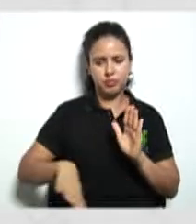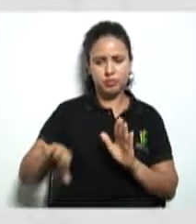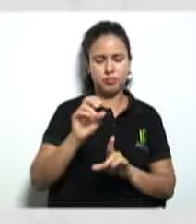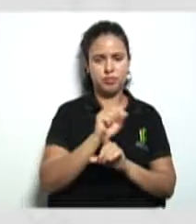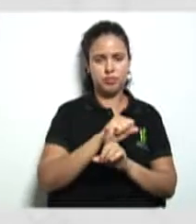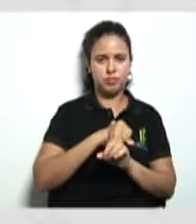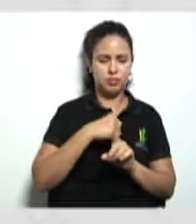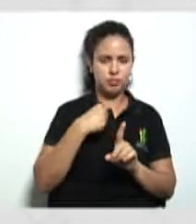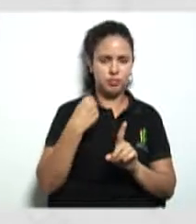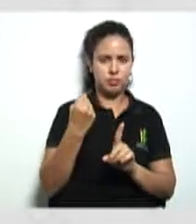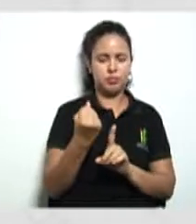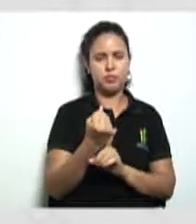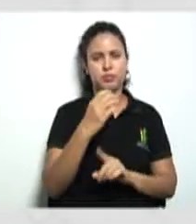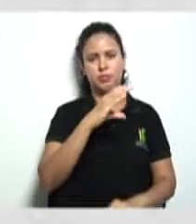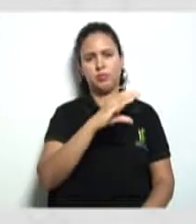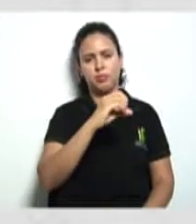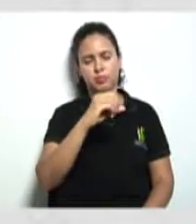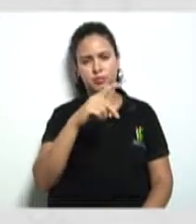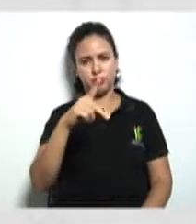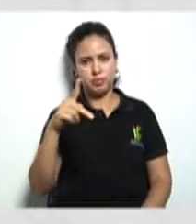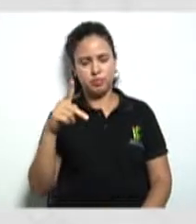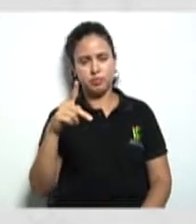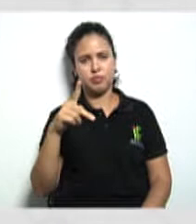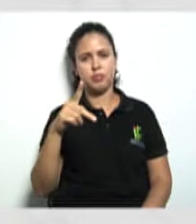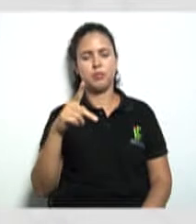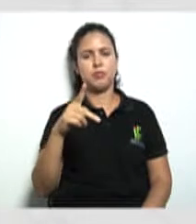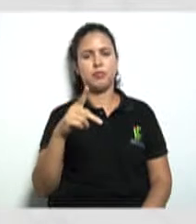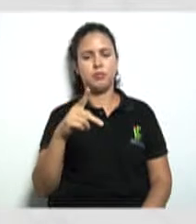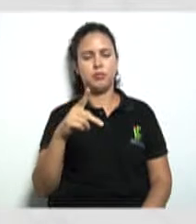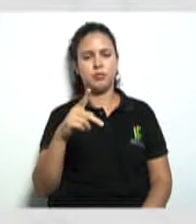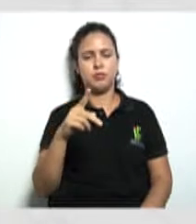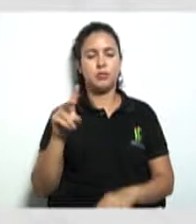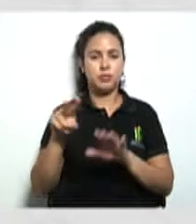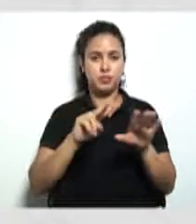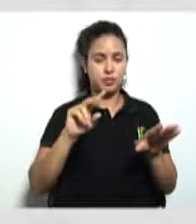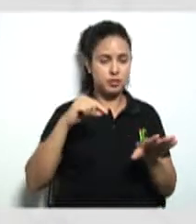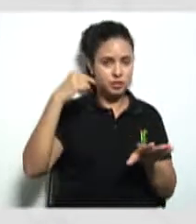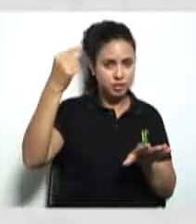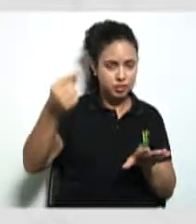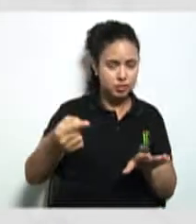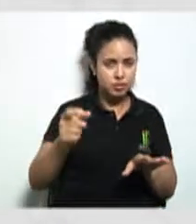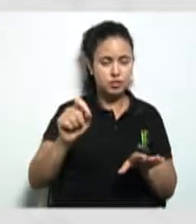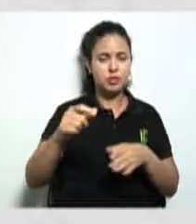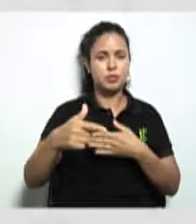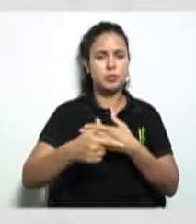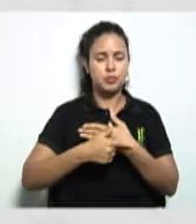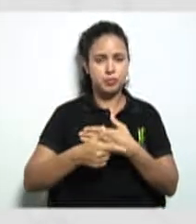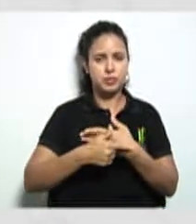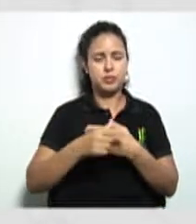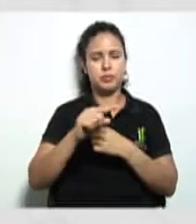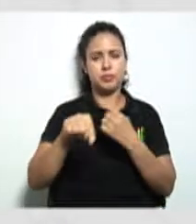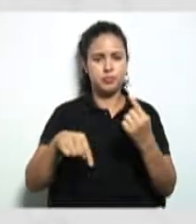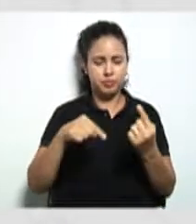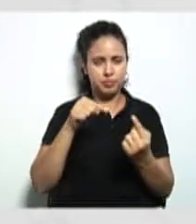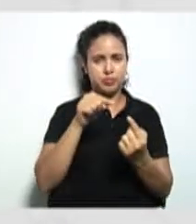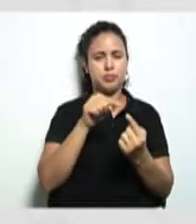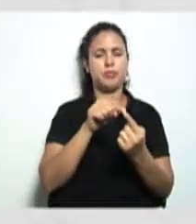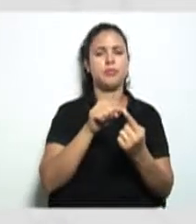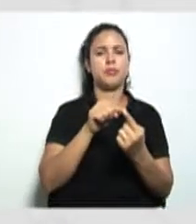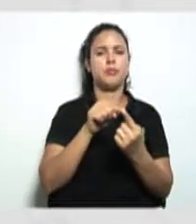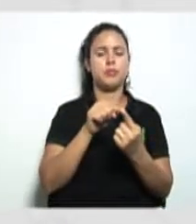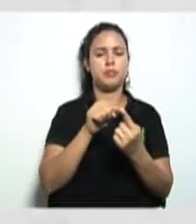cooperativas. Aí já lá na segunda aula nós vamos trabalhar com o papel, objetivos e funções da sociedade,